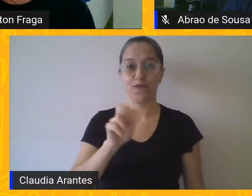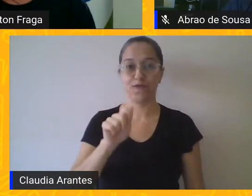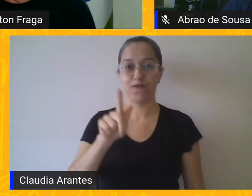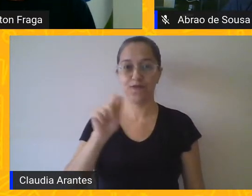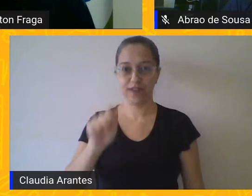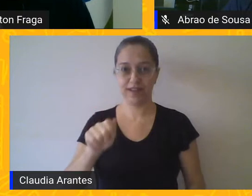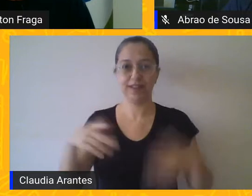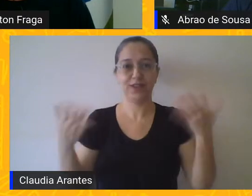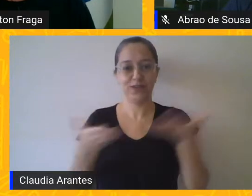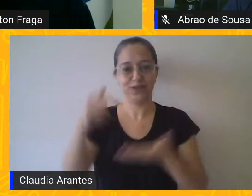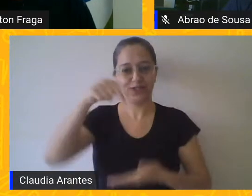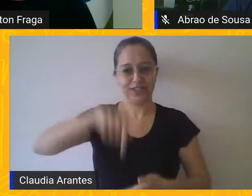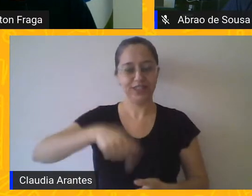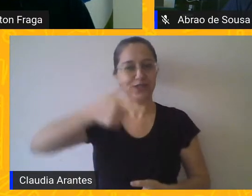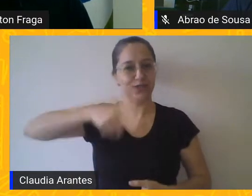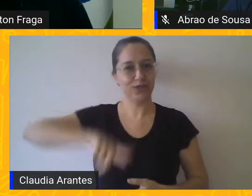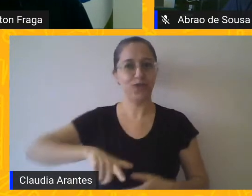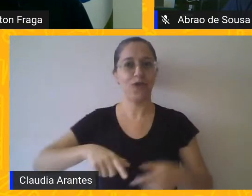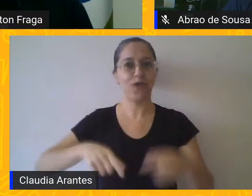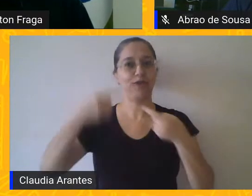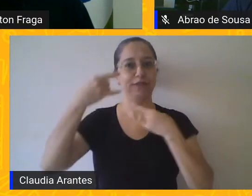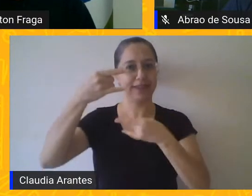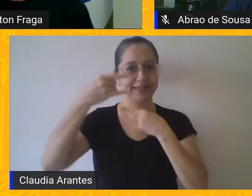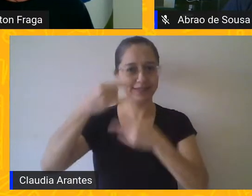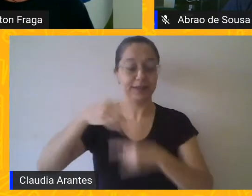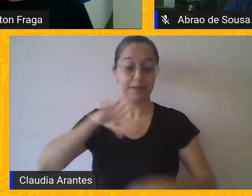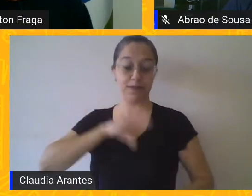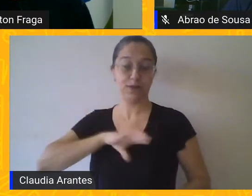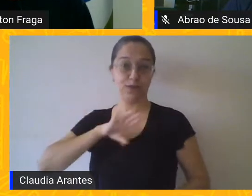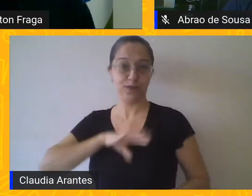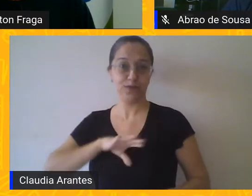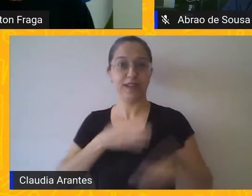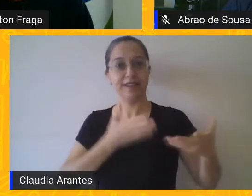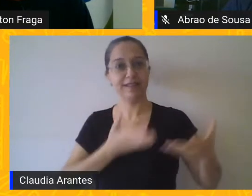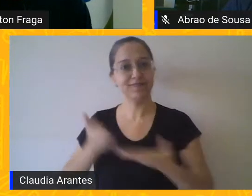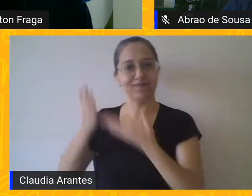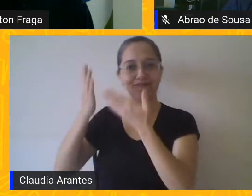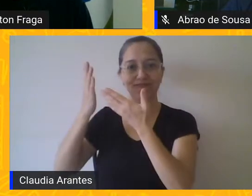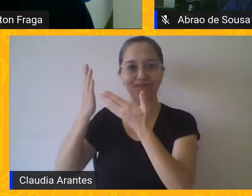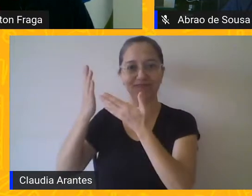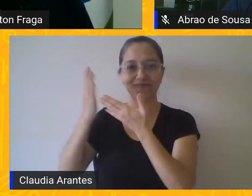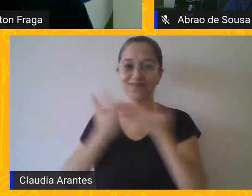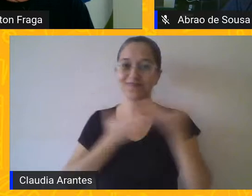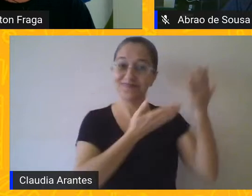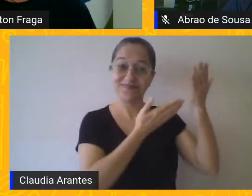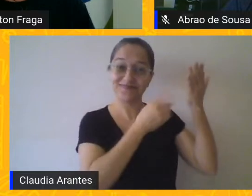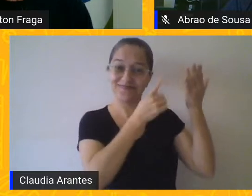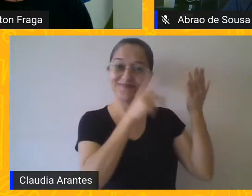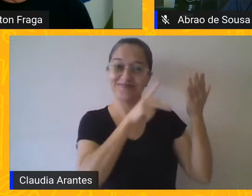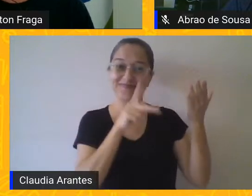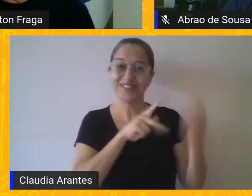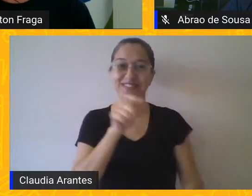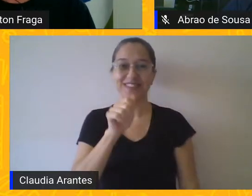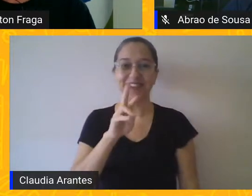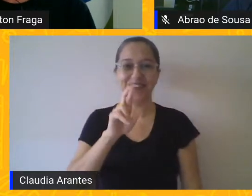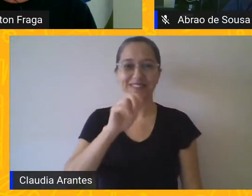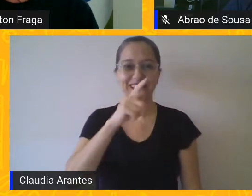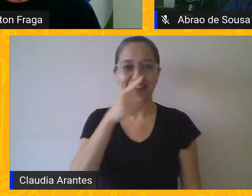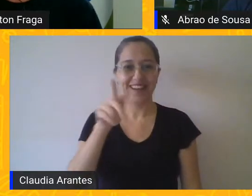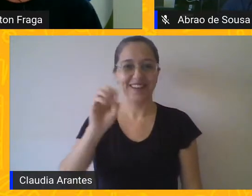com mais uma live de língua portuguesa com o professor Abraão de Souza. Seja muito bem-vindo, professor.